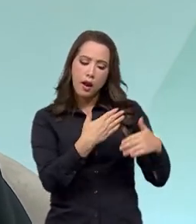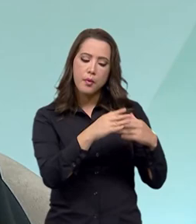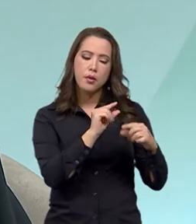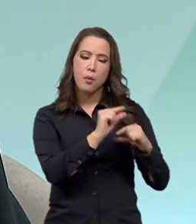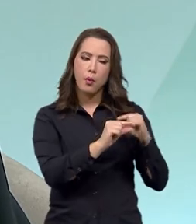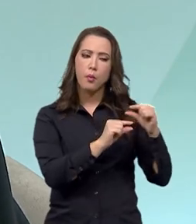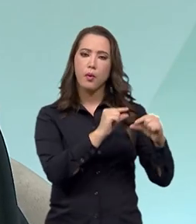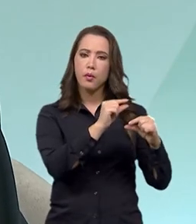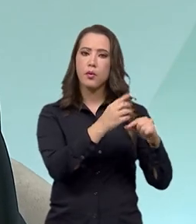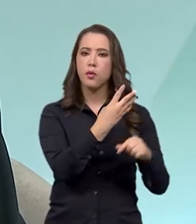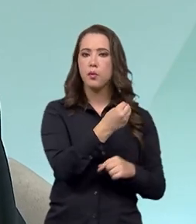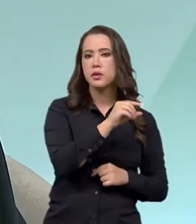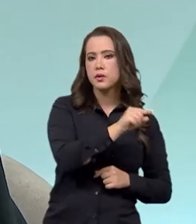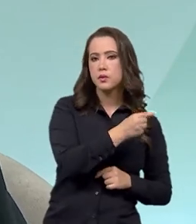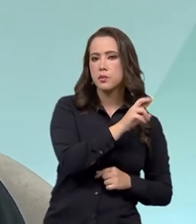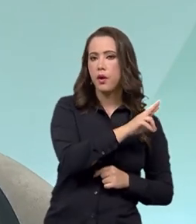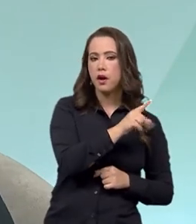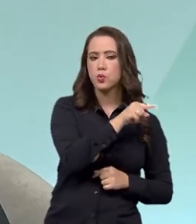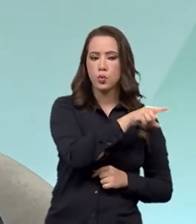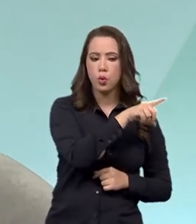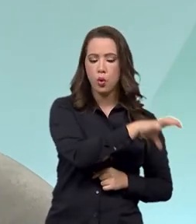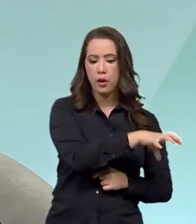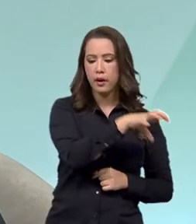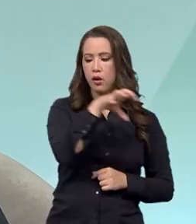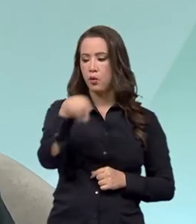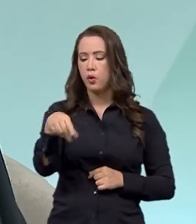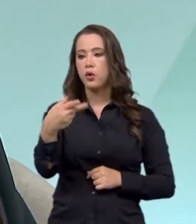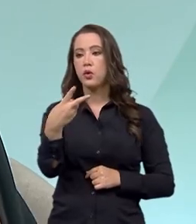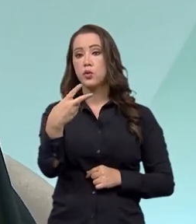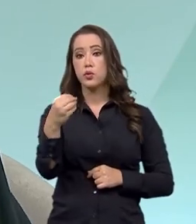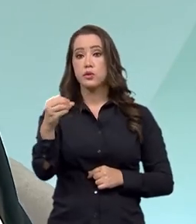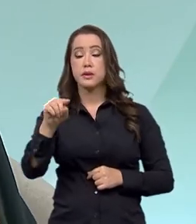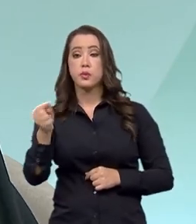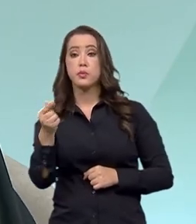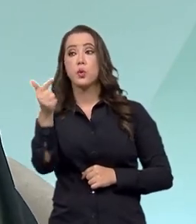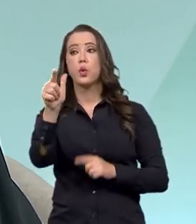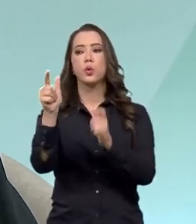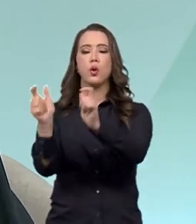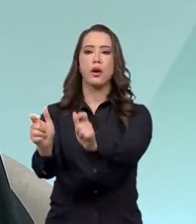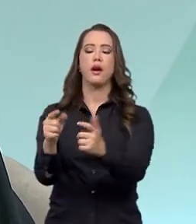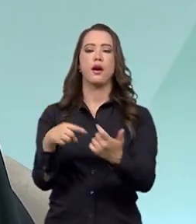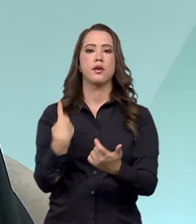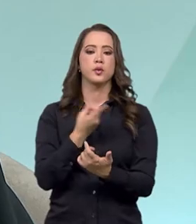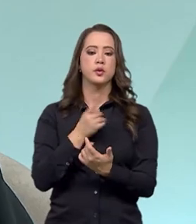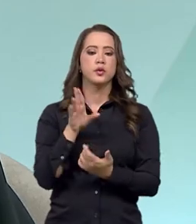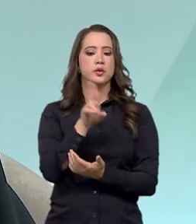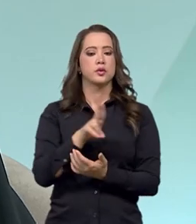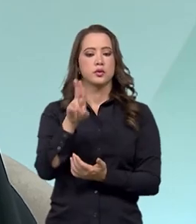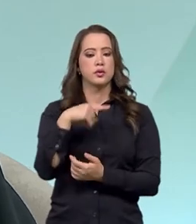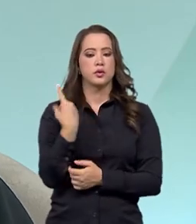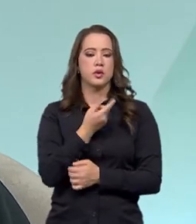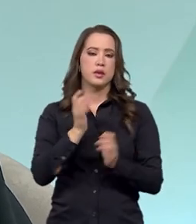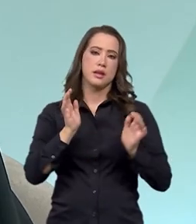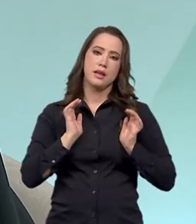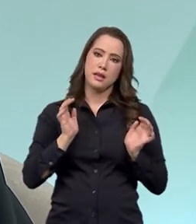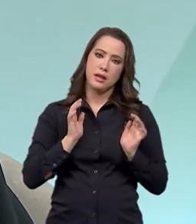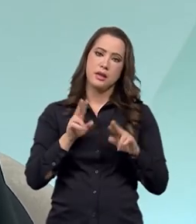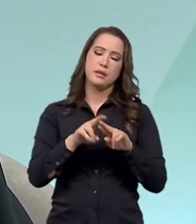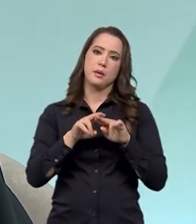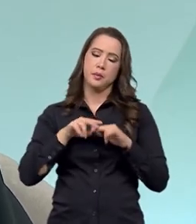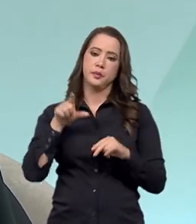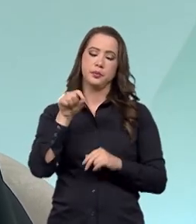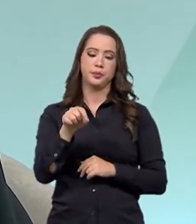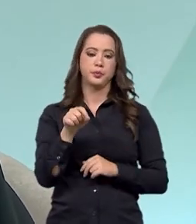juntando ali 400 mil num estado, 200 mil em outro, colocando, nos apropriando do nosso patrimônio em prol